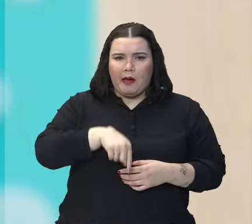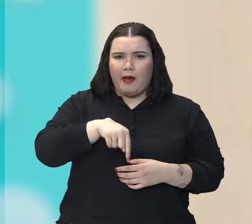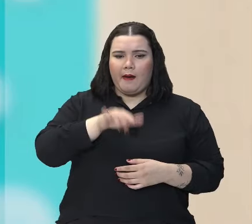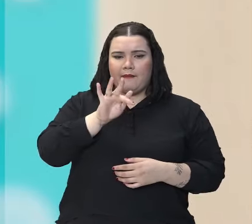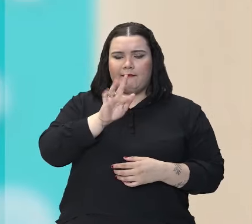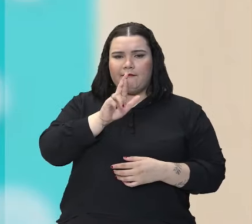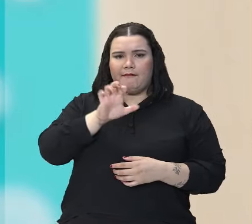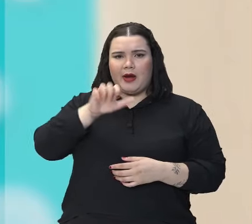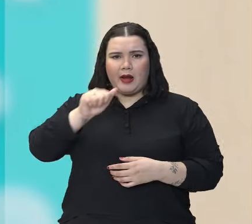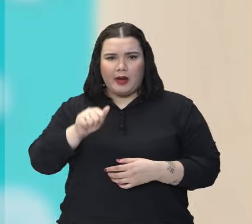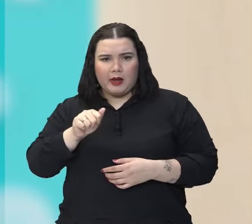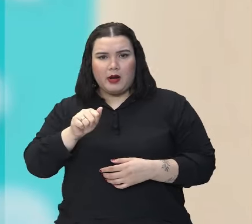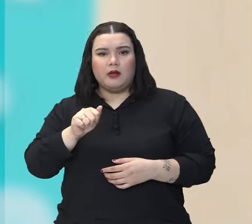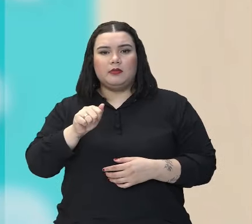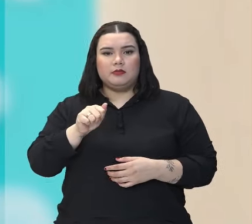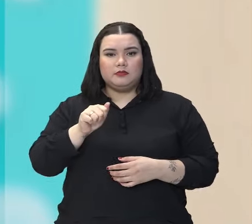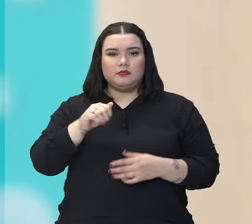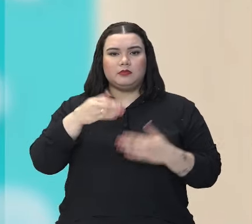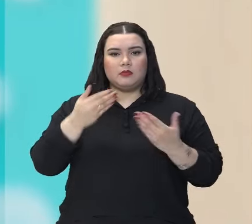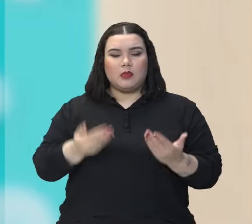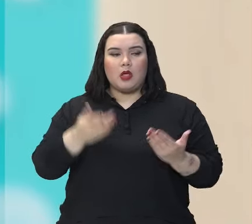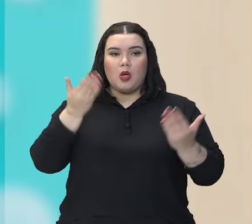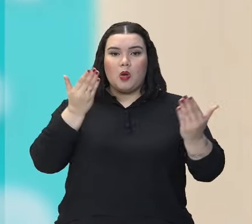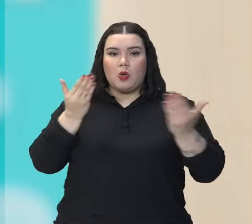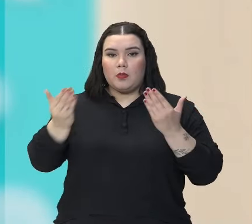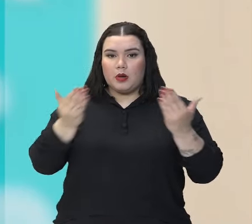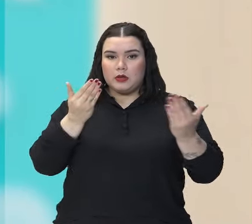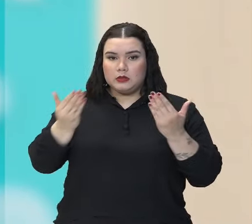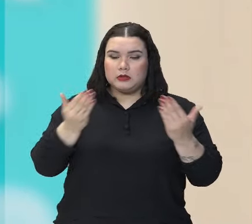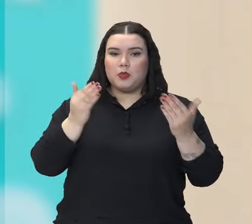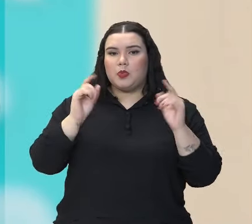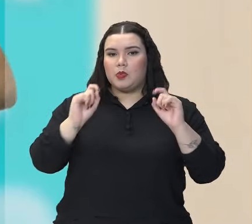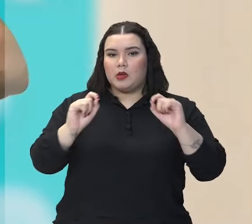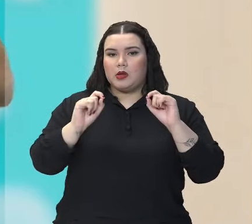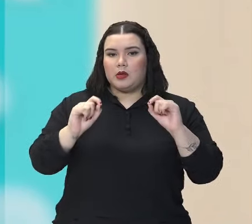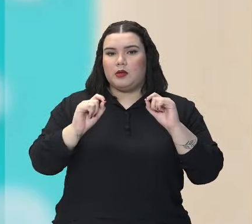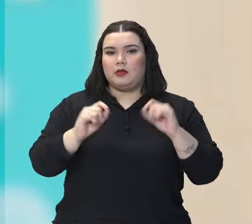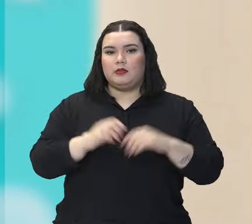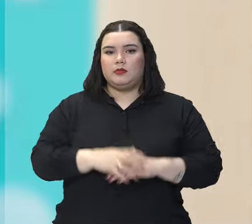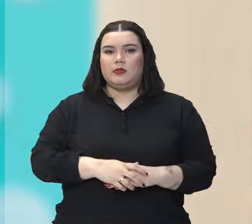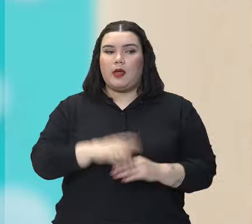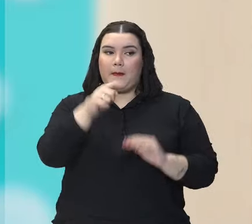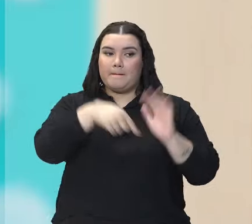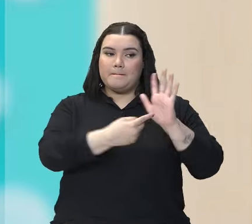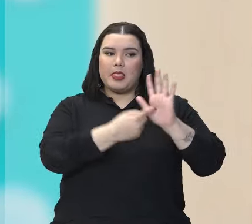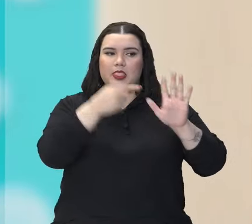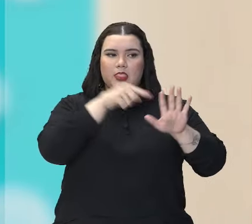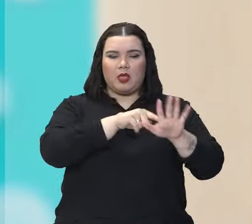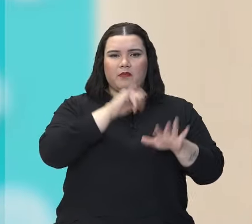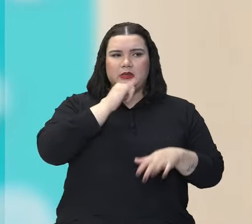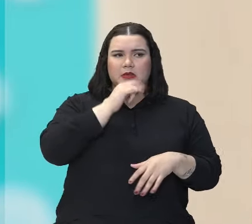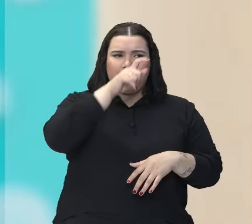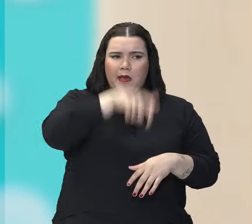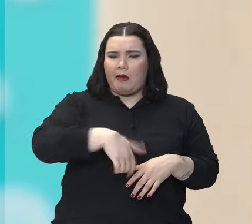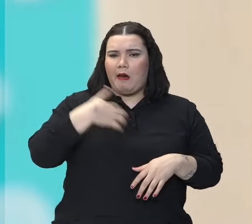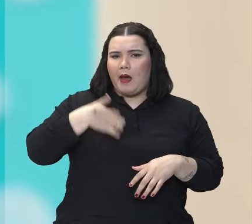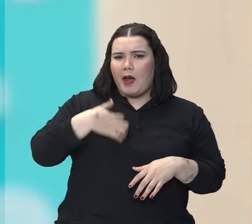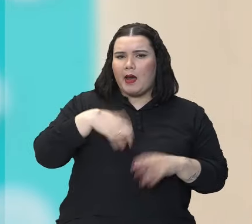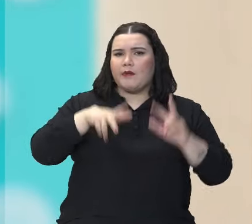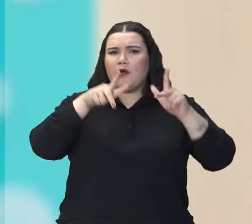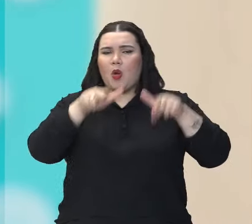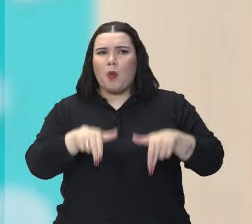Ela é uma fera. Então, é uma comparação implícita. É metáfora. Mas a